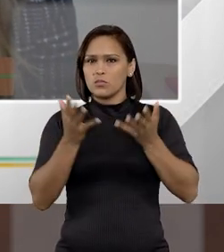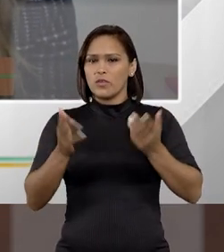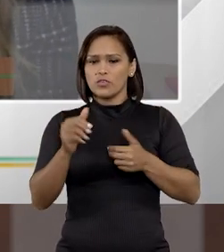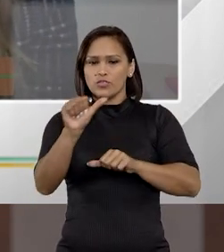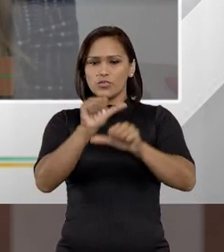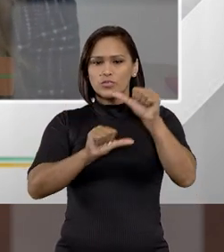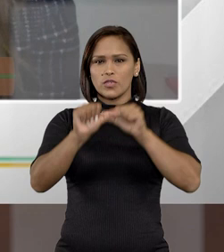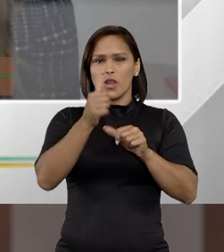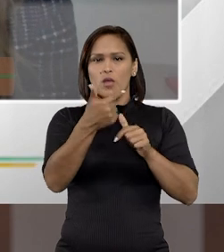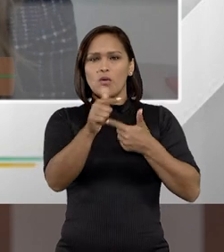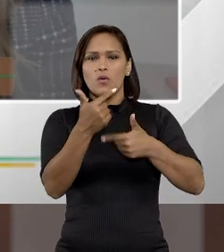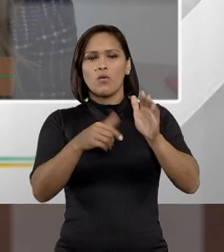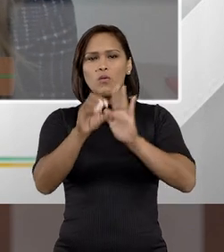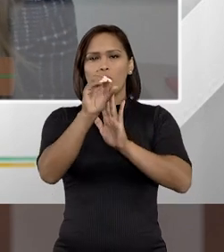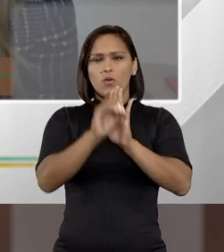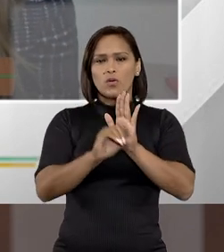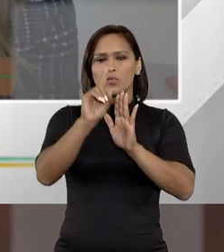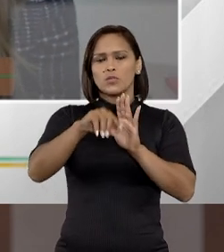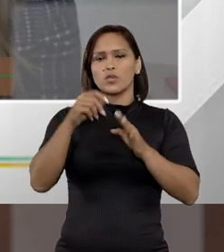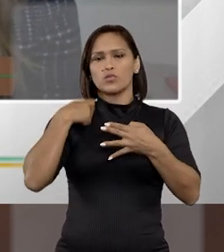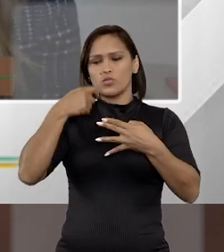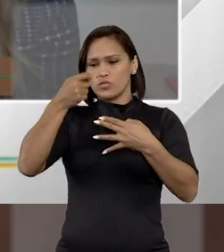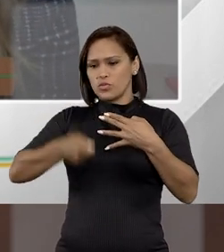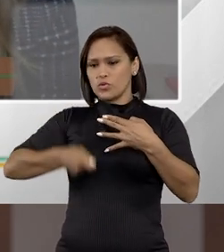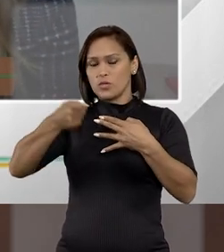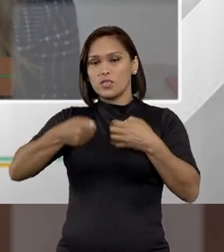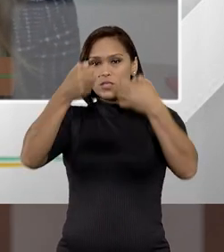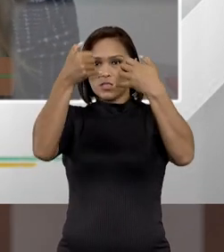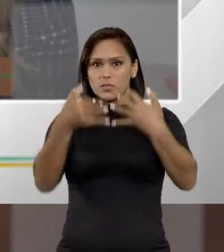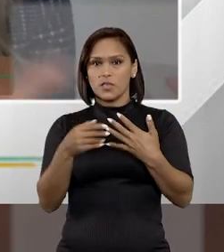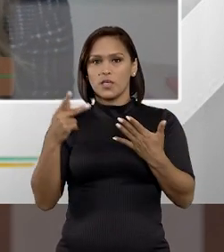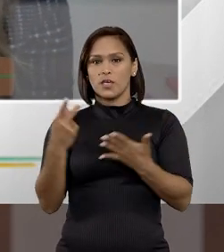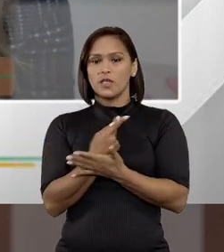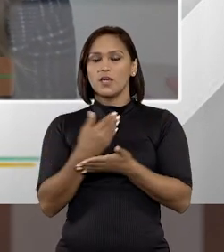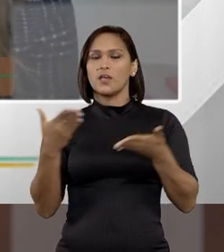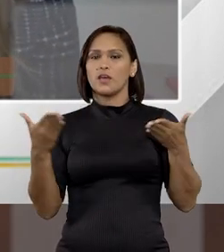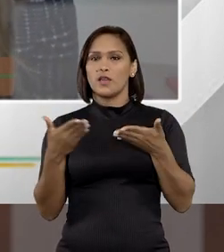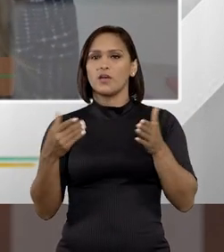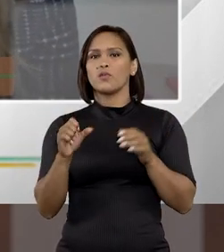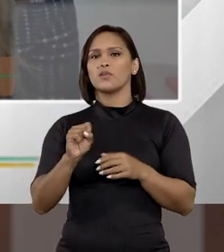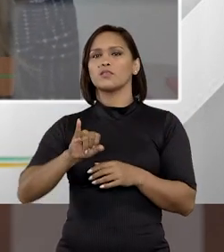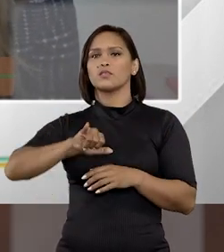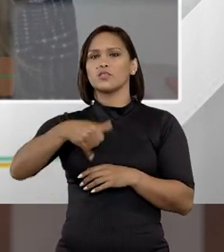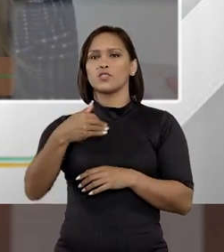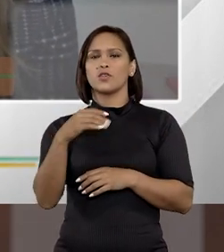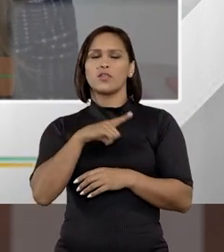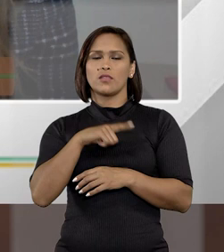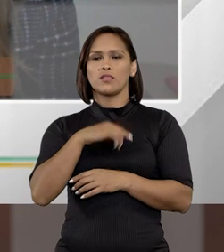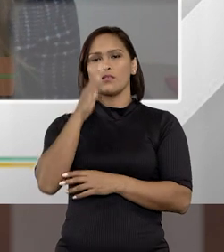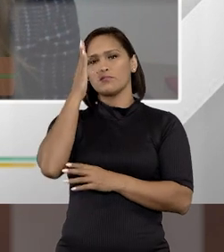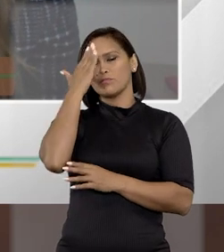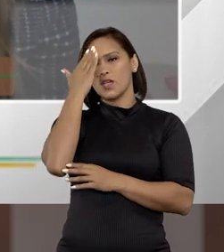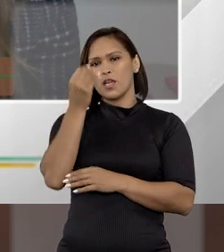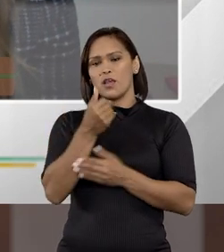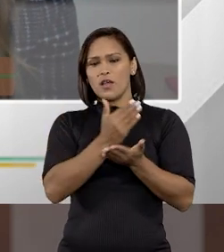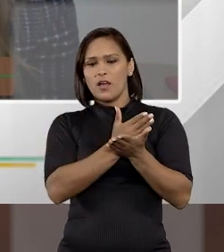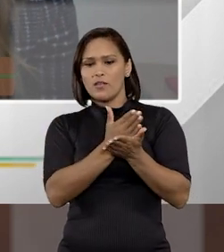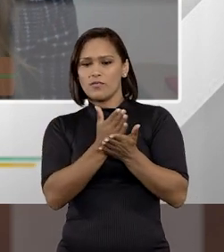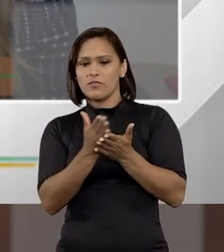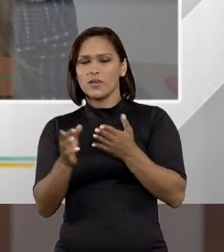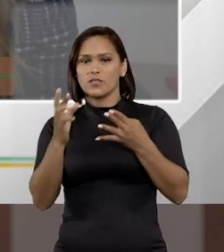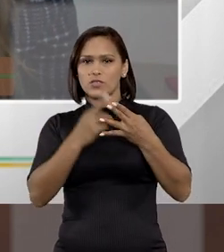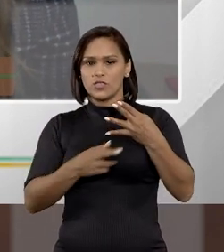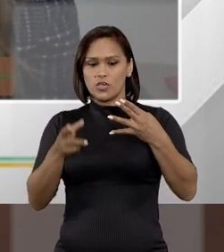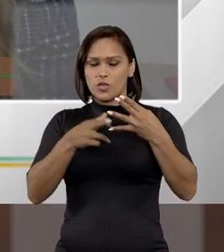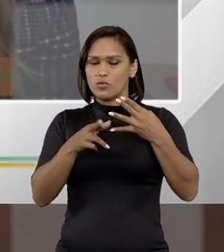manifeste, gerando aí um ônus para que o juiz se manifeste sobre isso. E recentemente também o STJ tem entendido que na fase